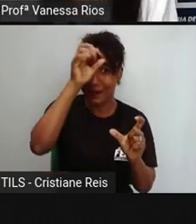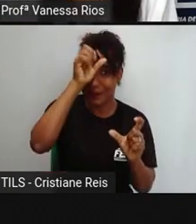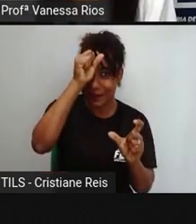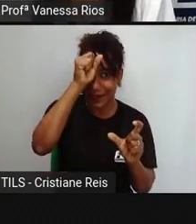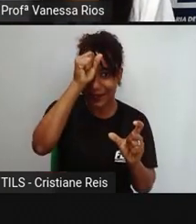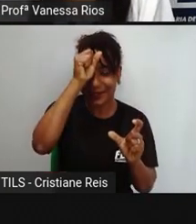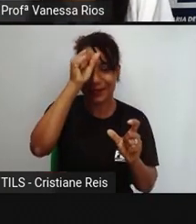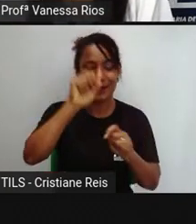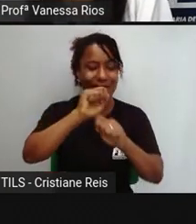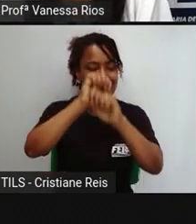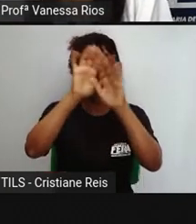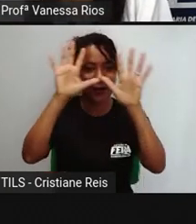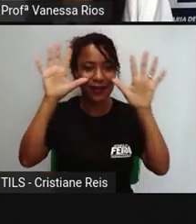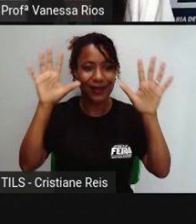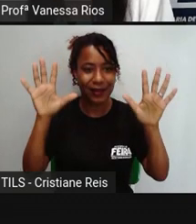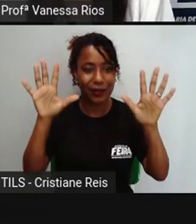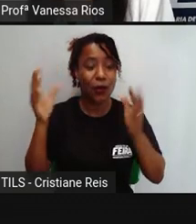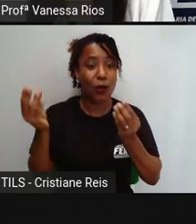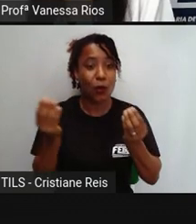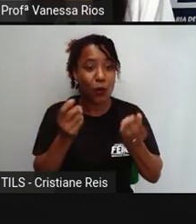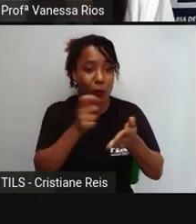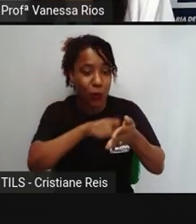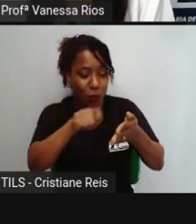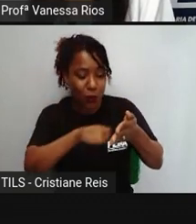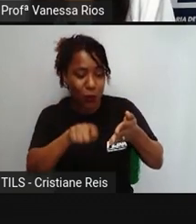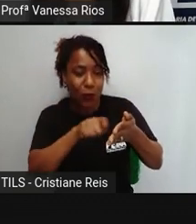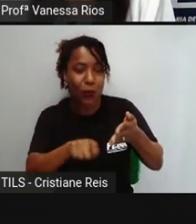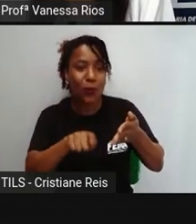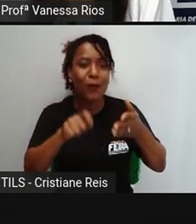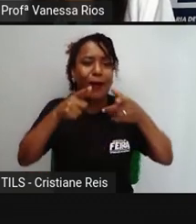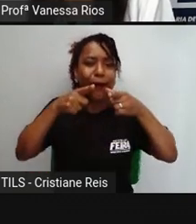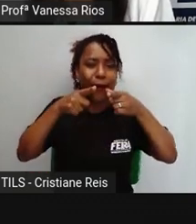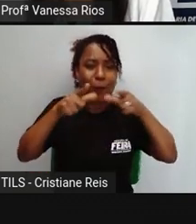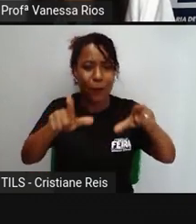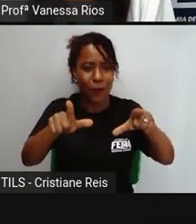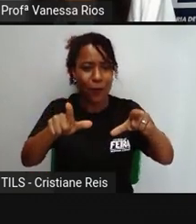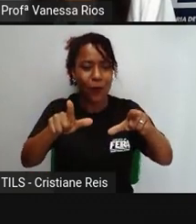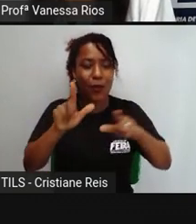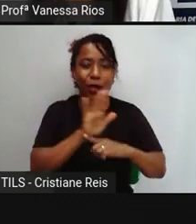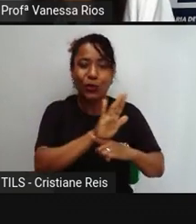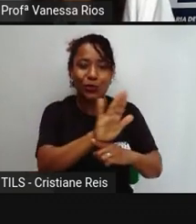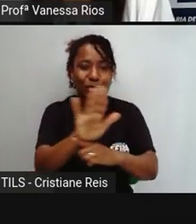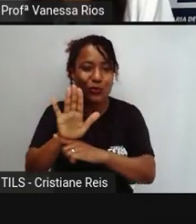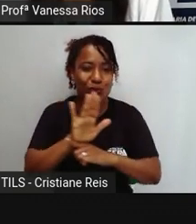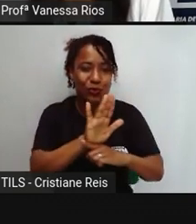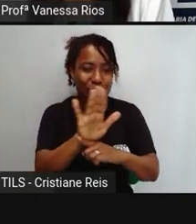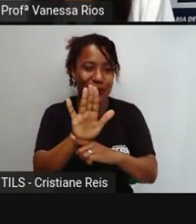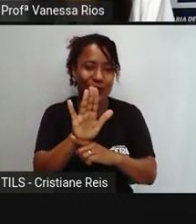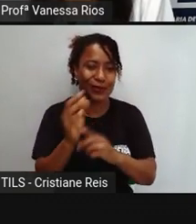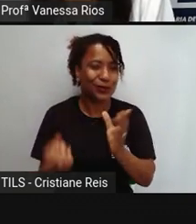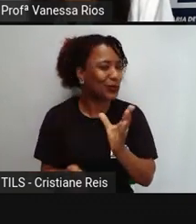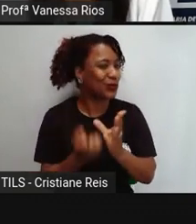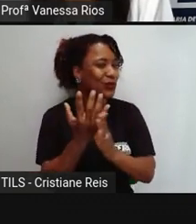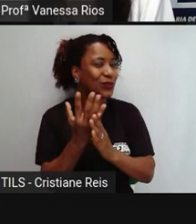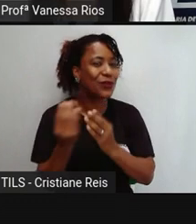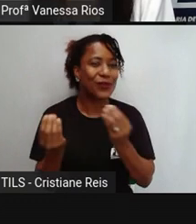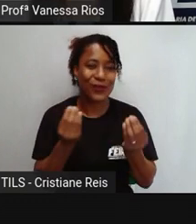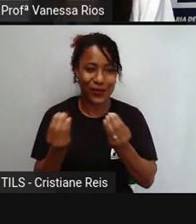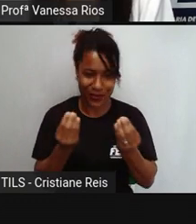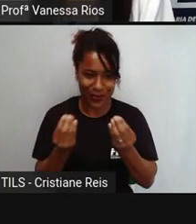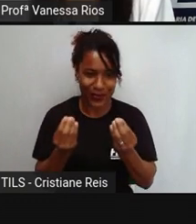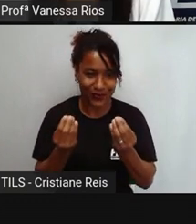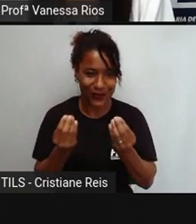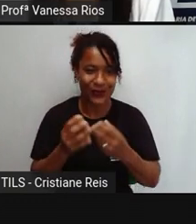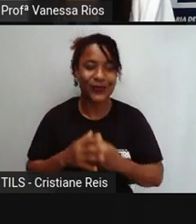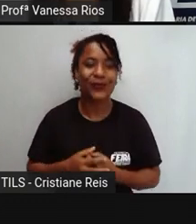compreender de que forma a linguagem ou a escrita, né, a linguagem escrita surgiu, como é que os